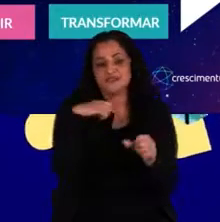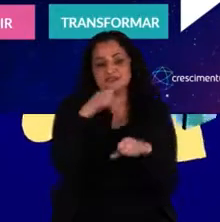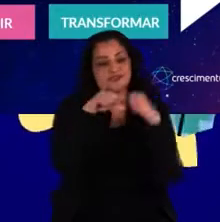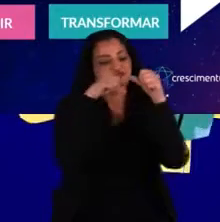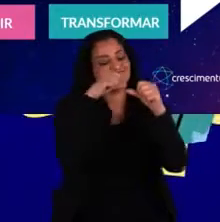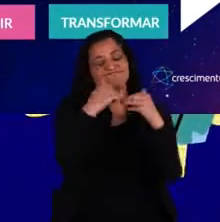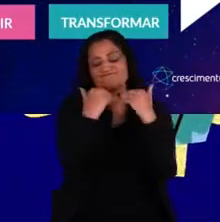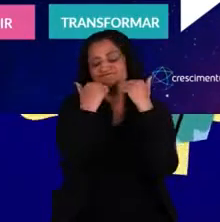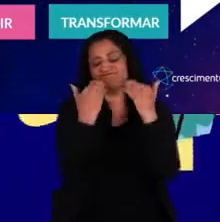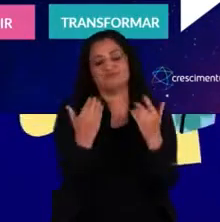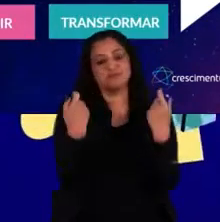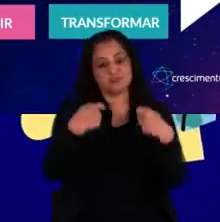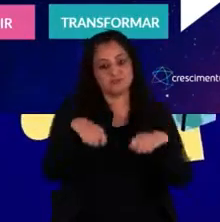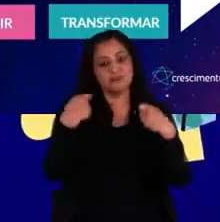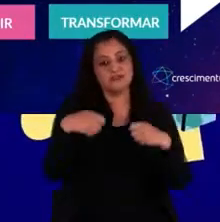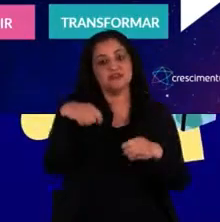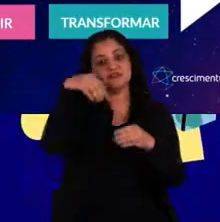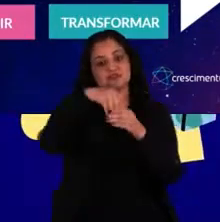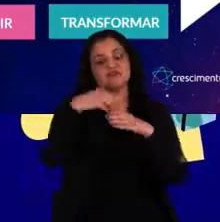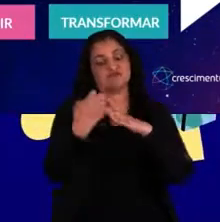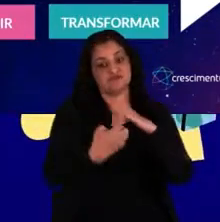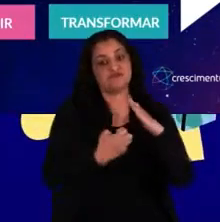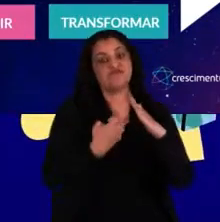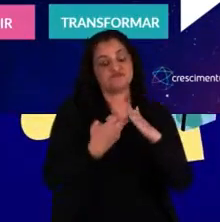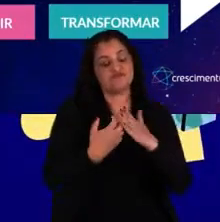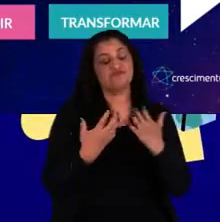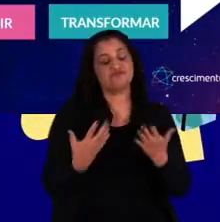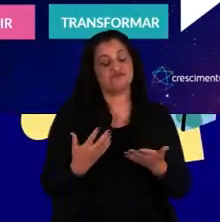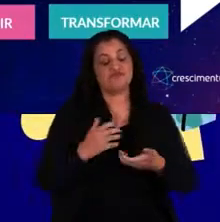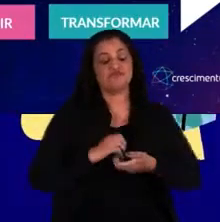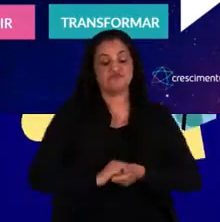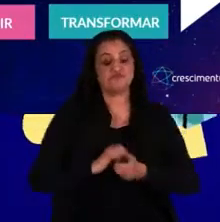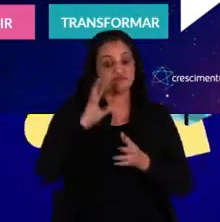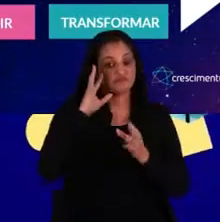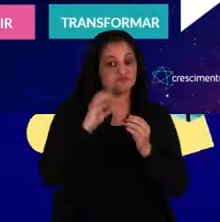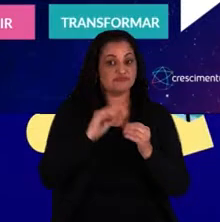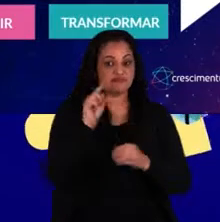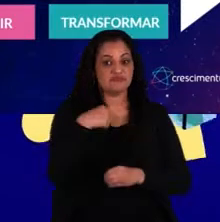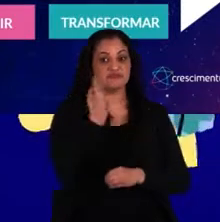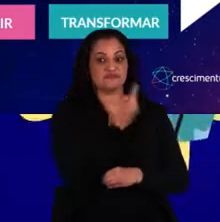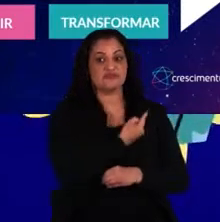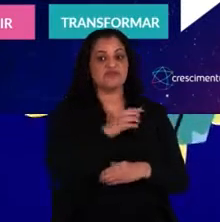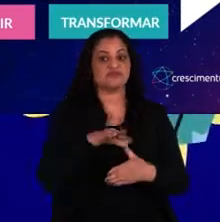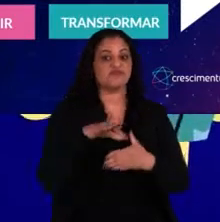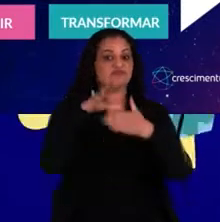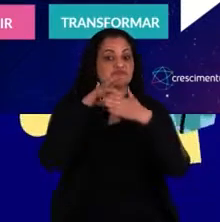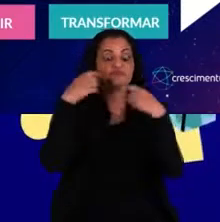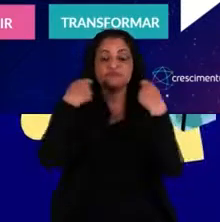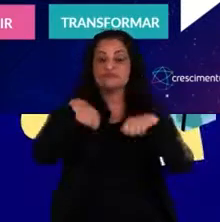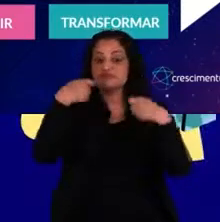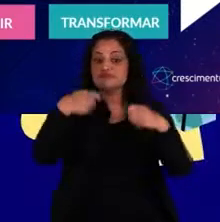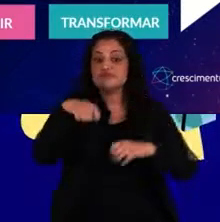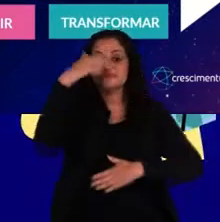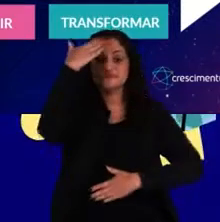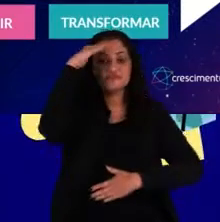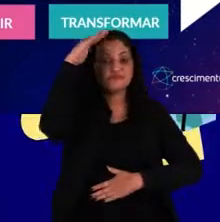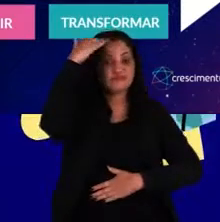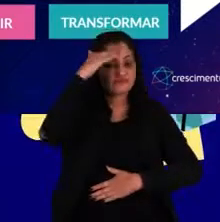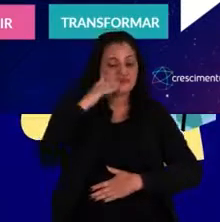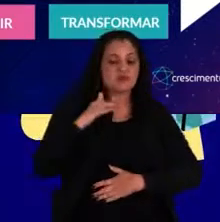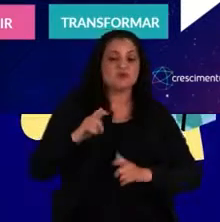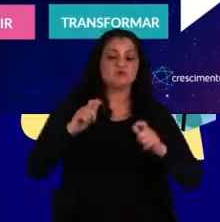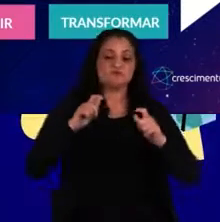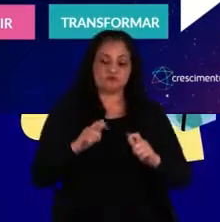as transformações que precisamos dentro da organização. Então, nós, na liderança, precisamos entender que para